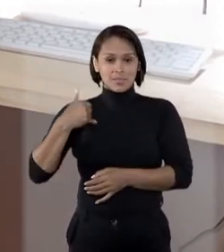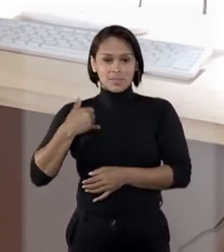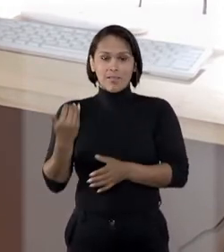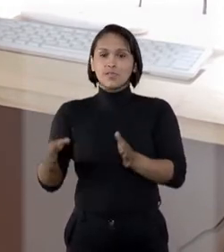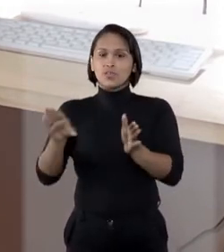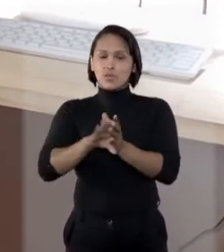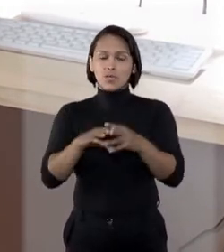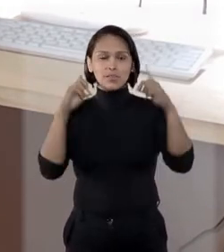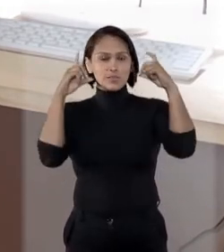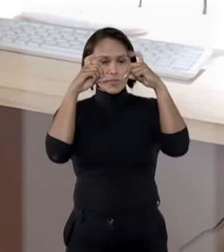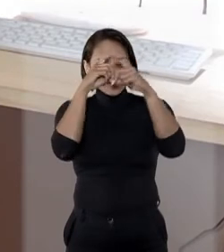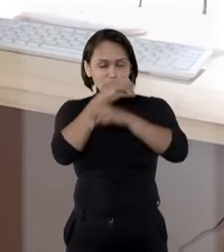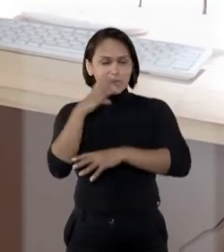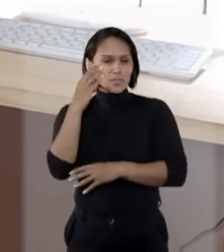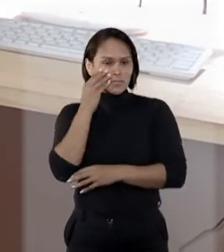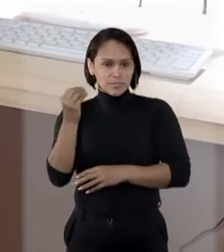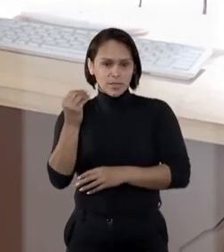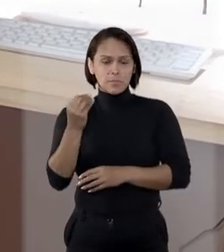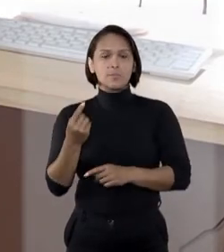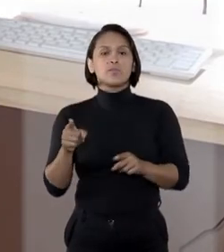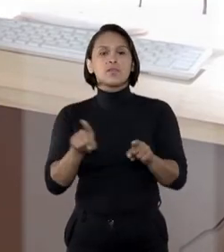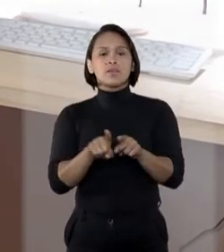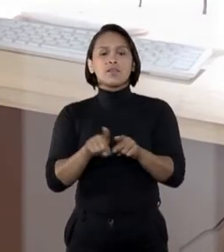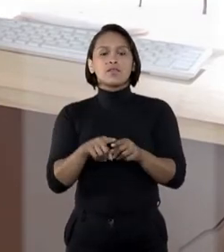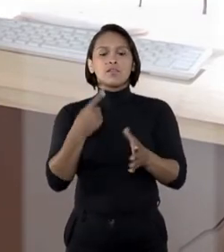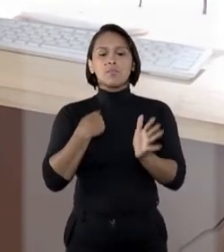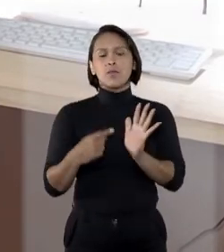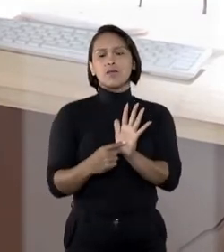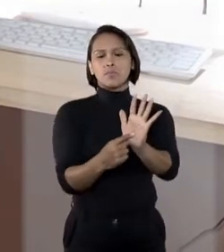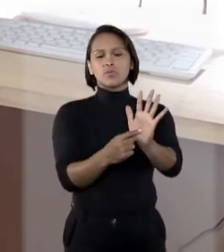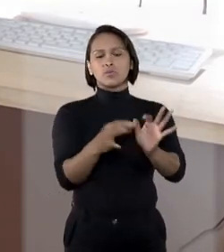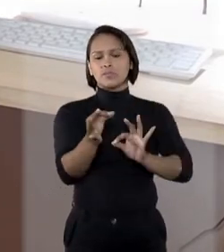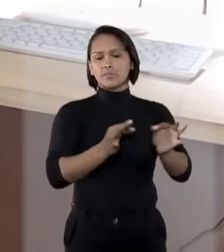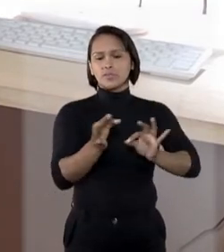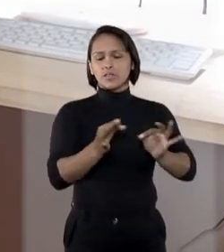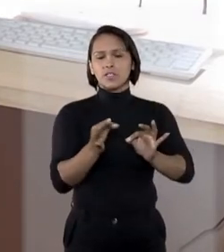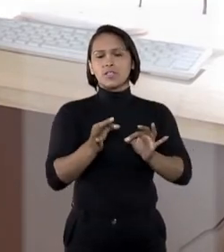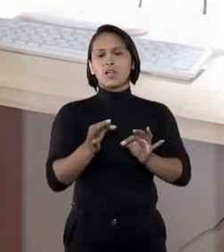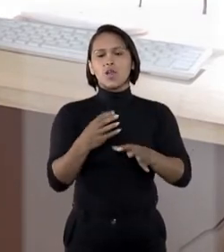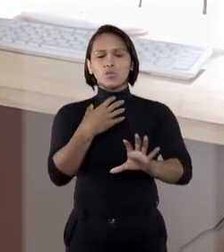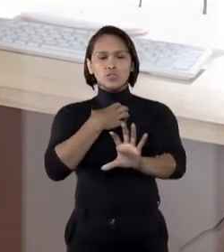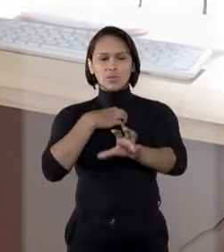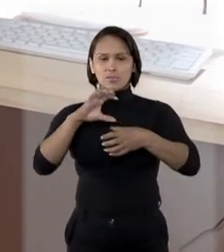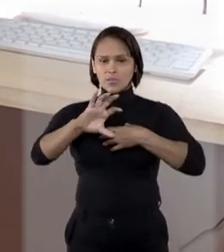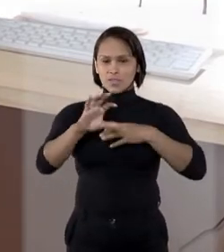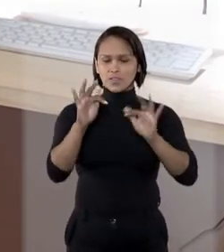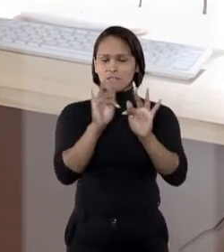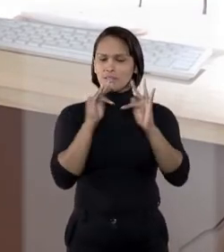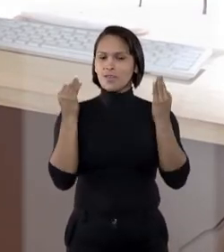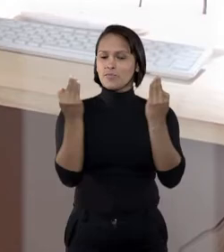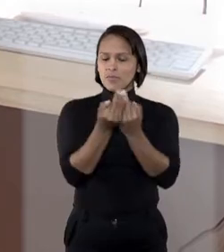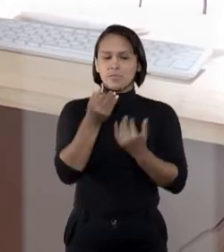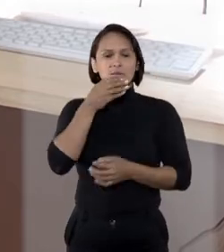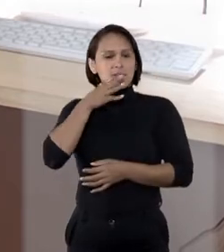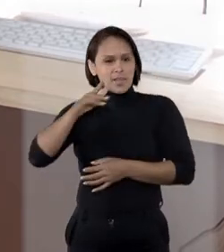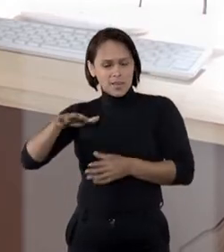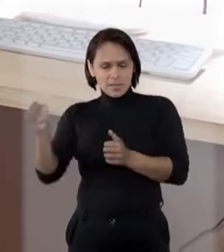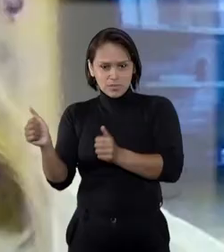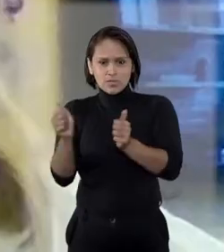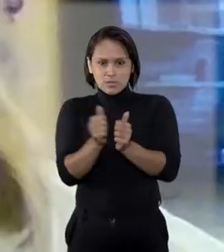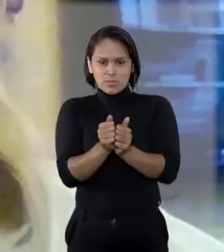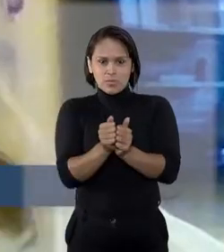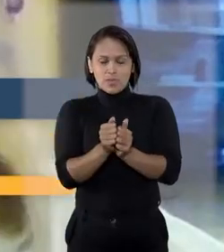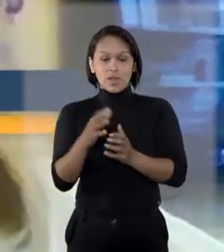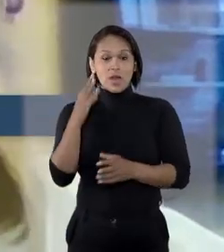dificultaria que fosse adotada. Além disso, apontou a manutenção dos vínculos socioafetivos entre a criança e a família.